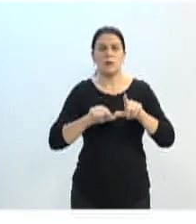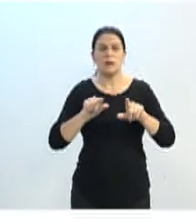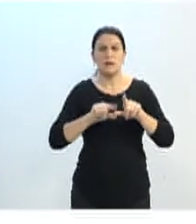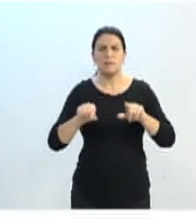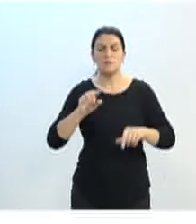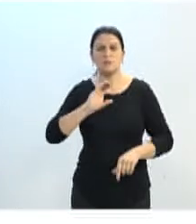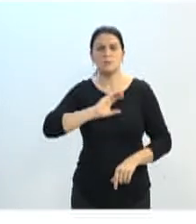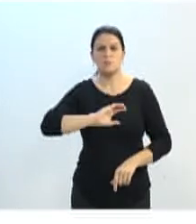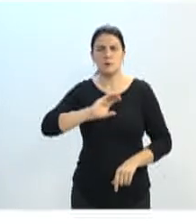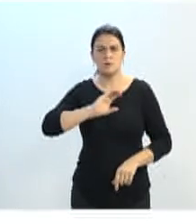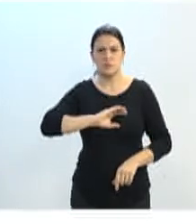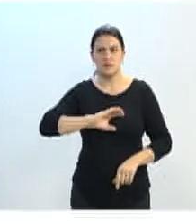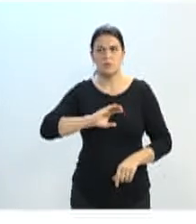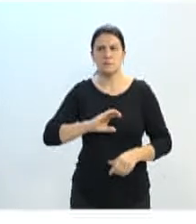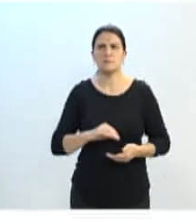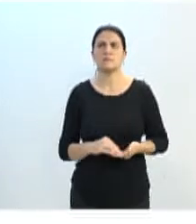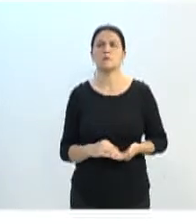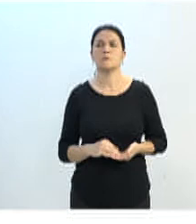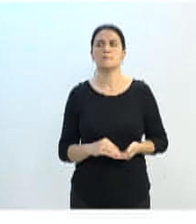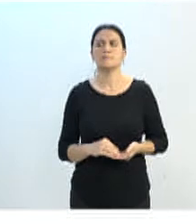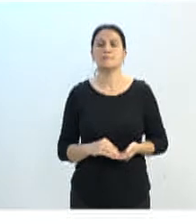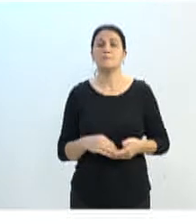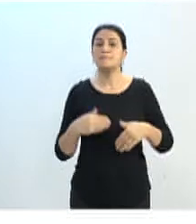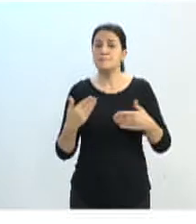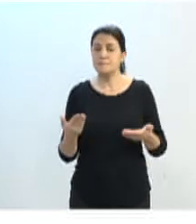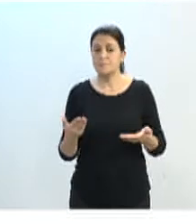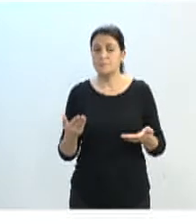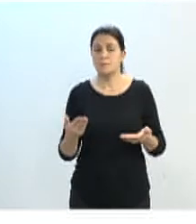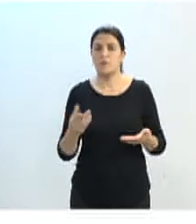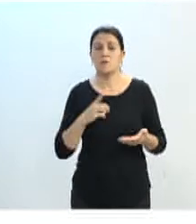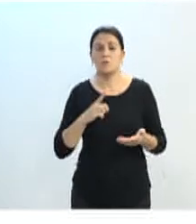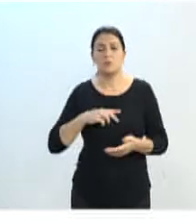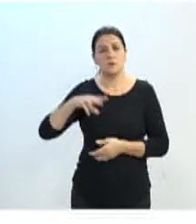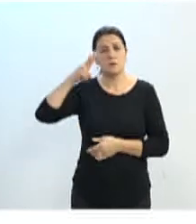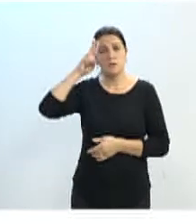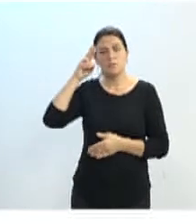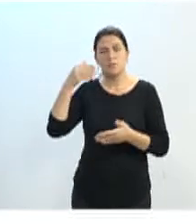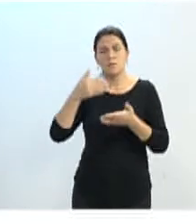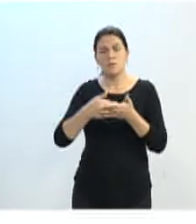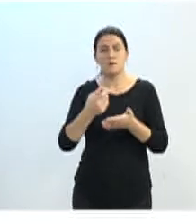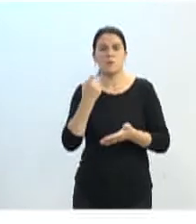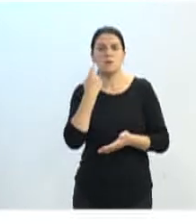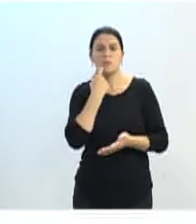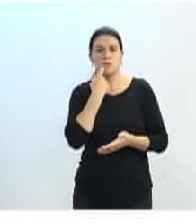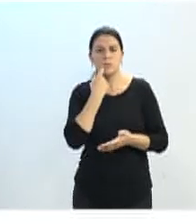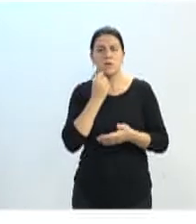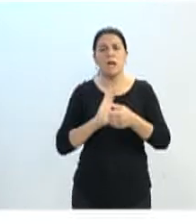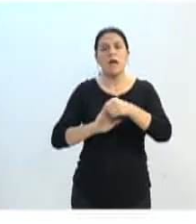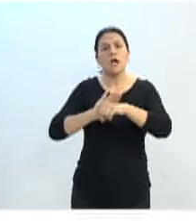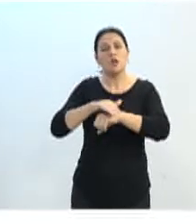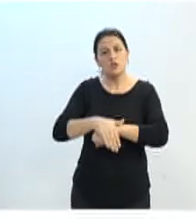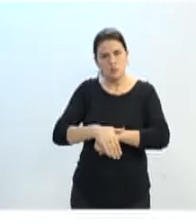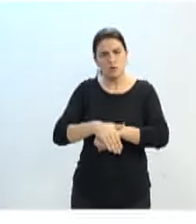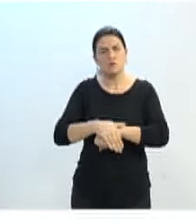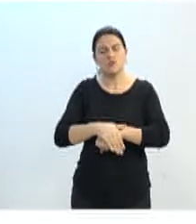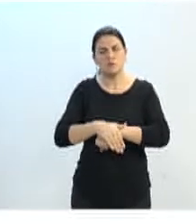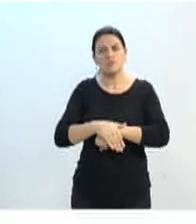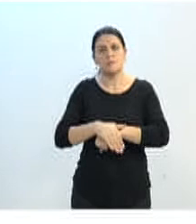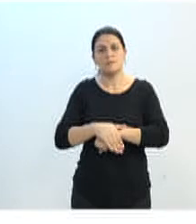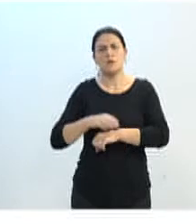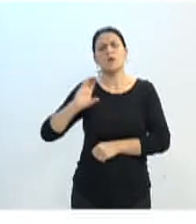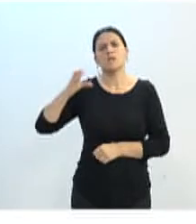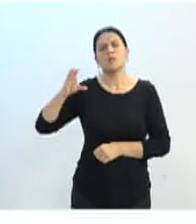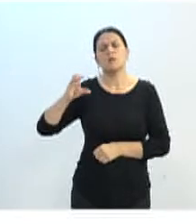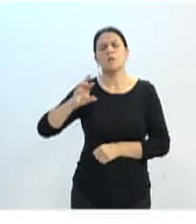cursos que vão acontecer no regime regular, de segunda a sexta-feira, no período noturno, e Ciências da Religião